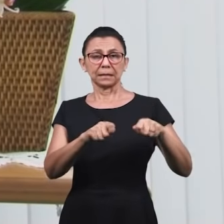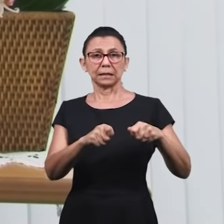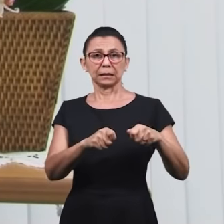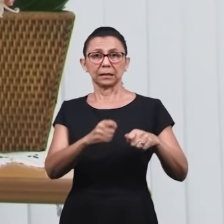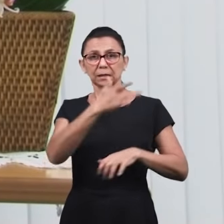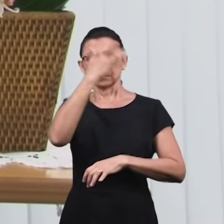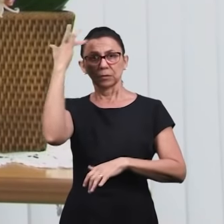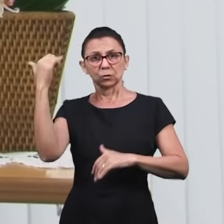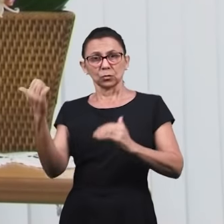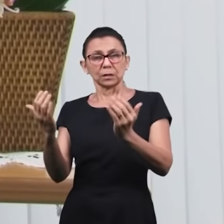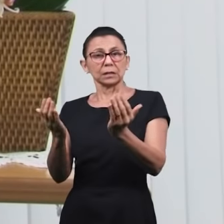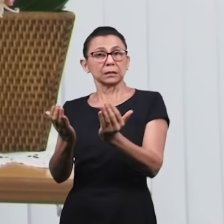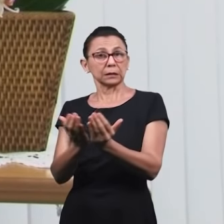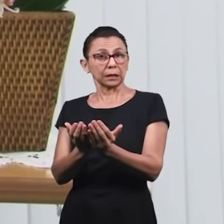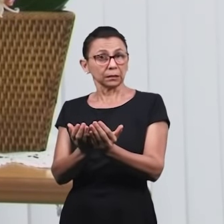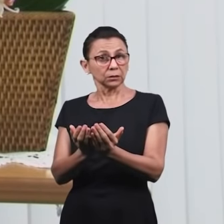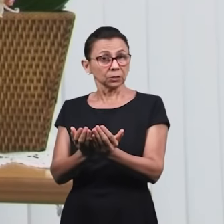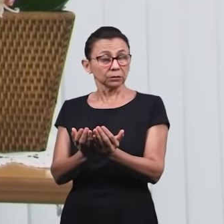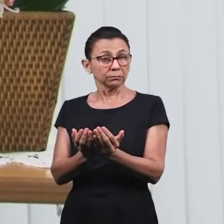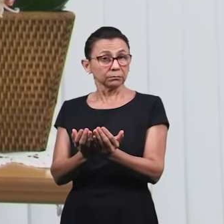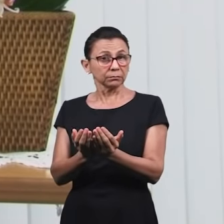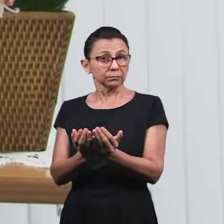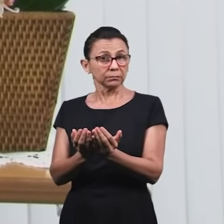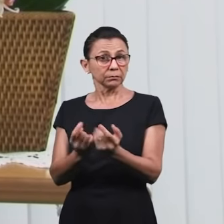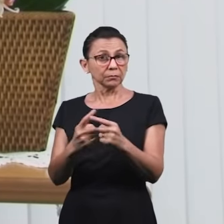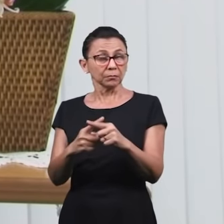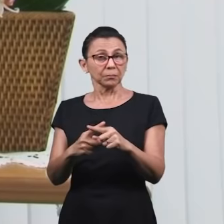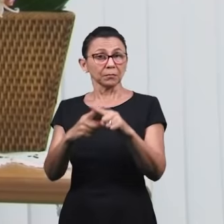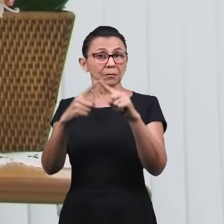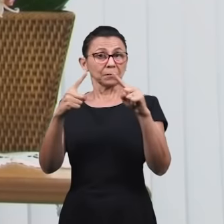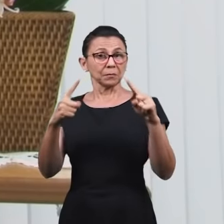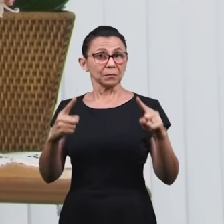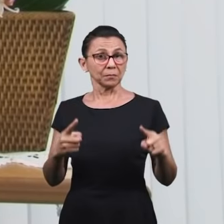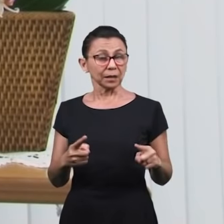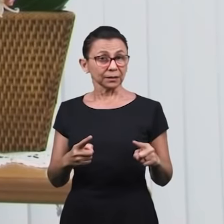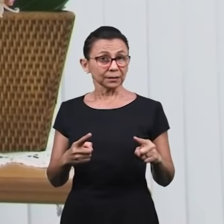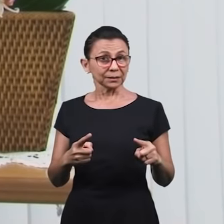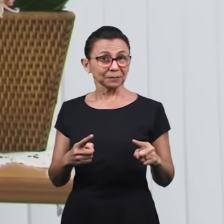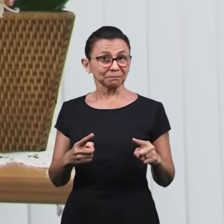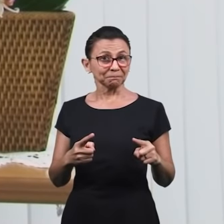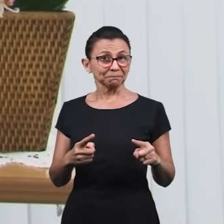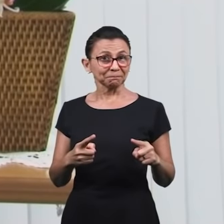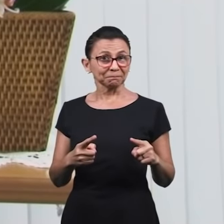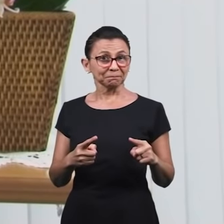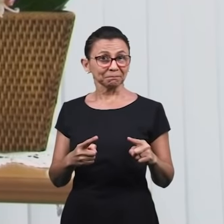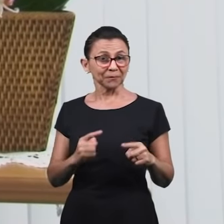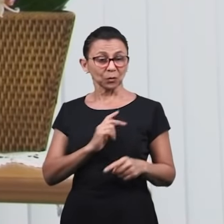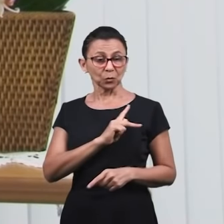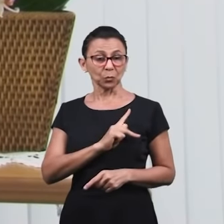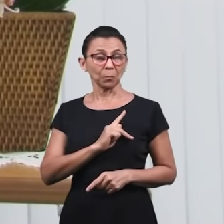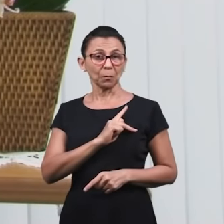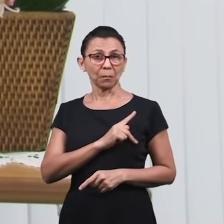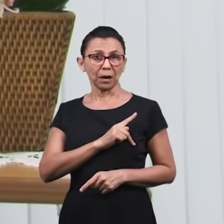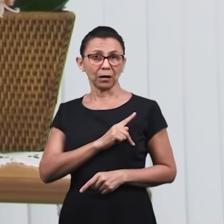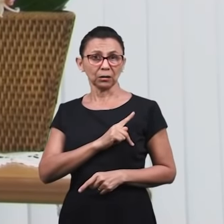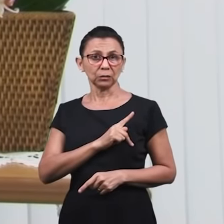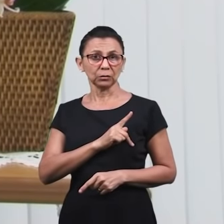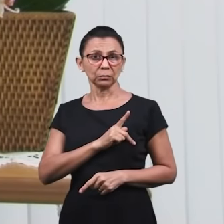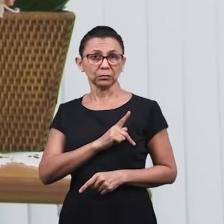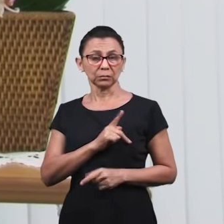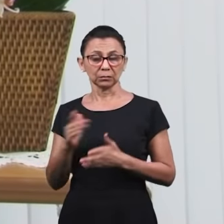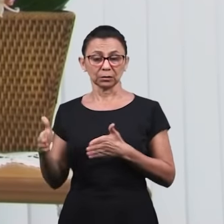e do seu conceito e conhecimento religioso. Mas, quando o Senhor o visita no caminho,